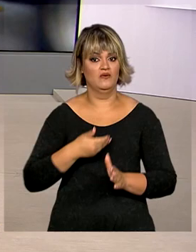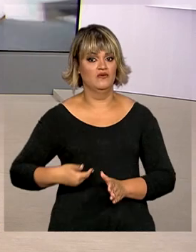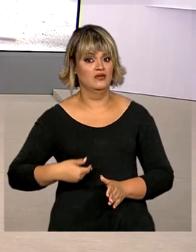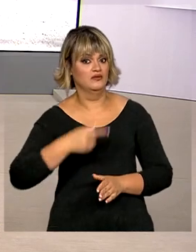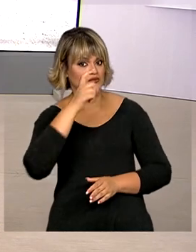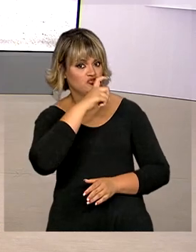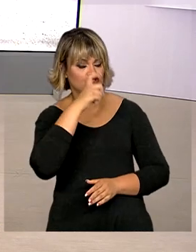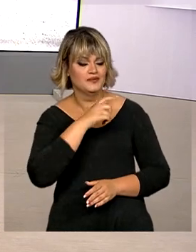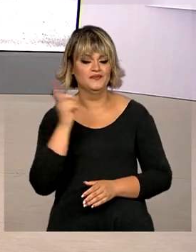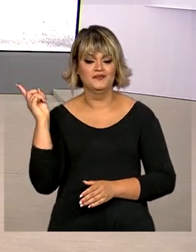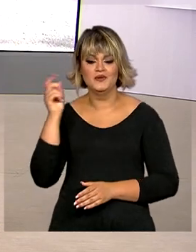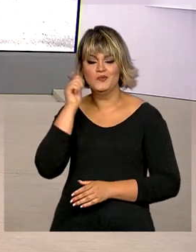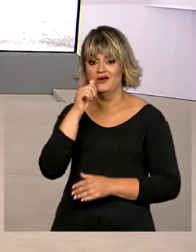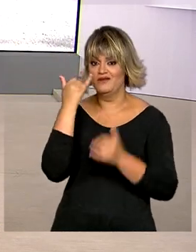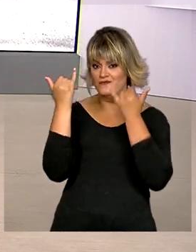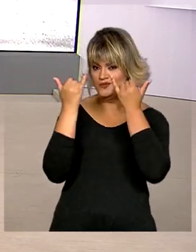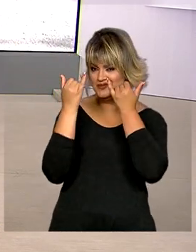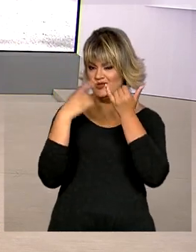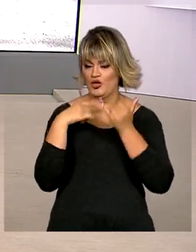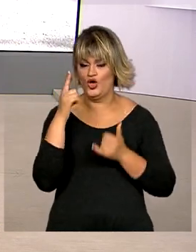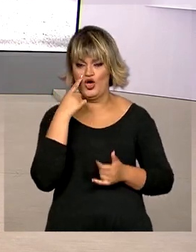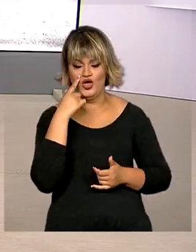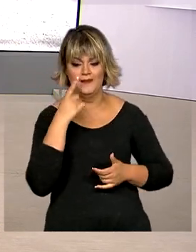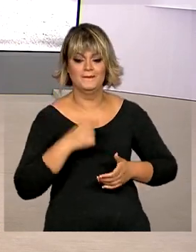informações ao vivo para a gente. Bom dia, Júlia.